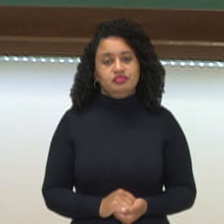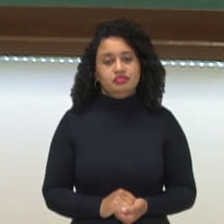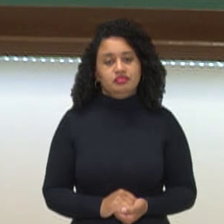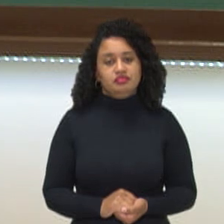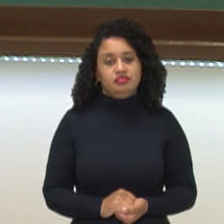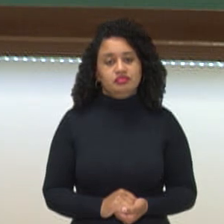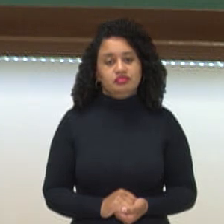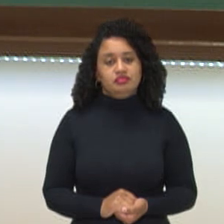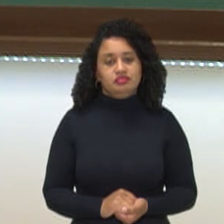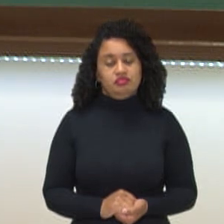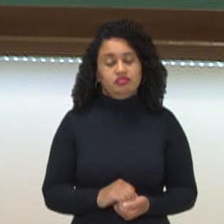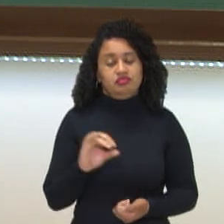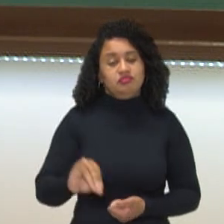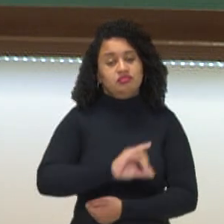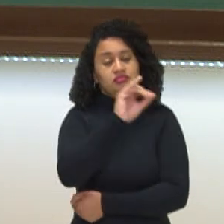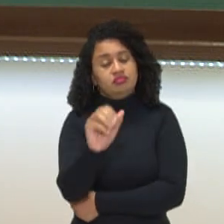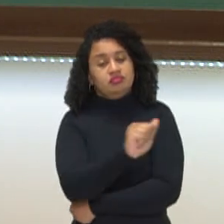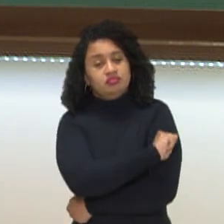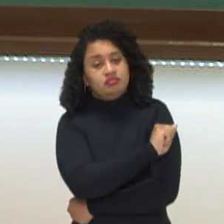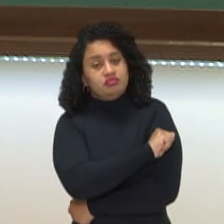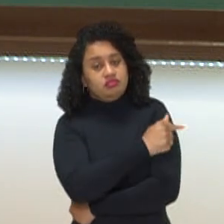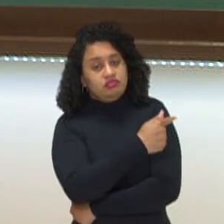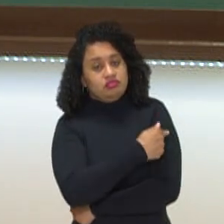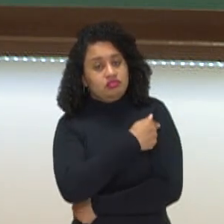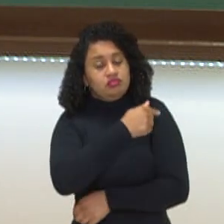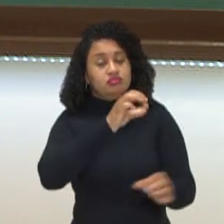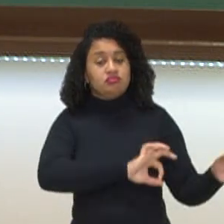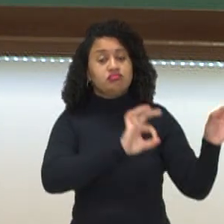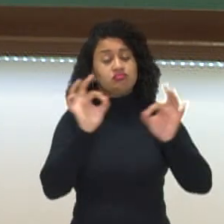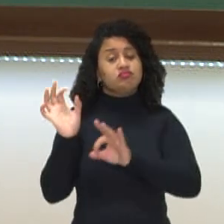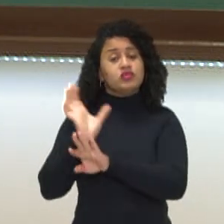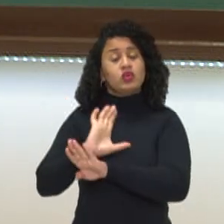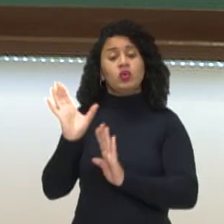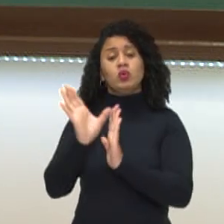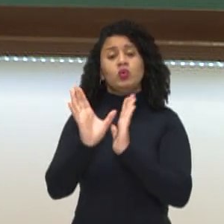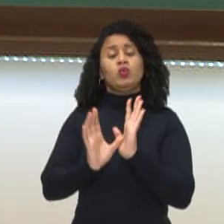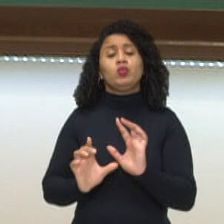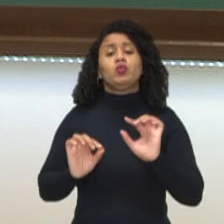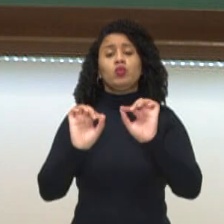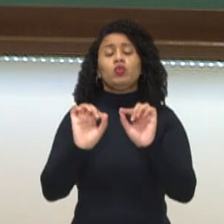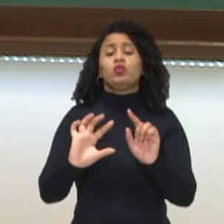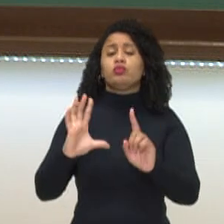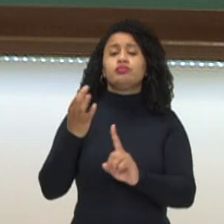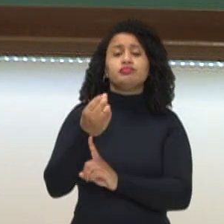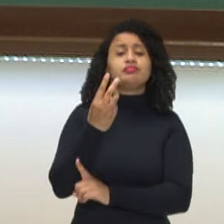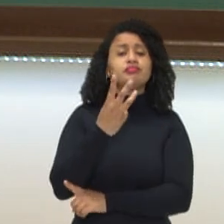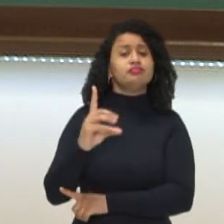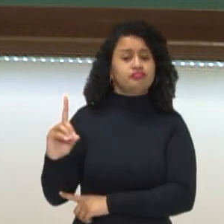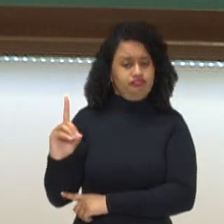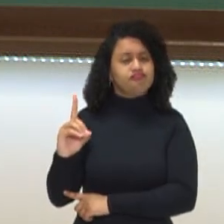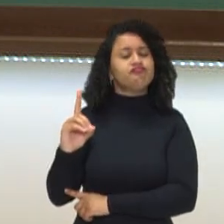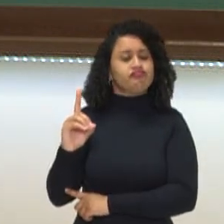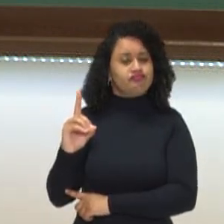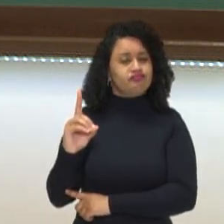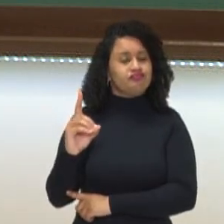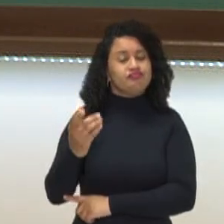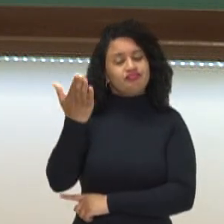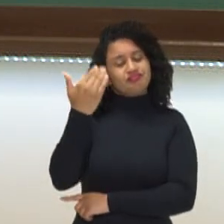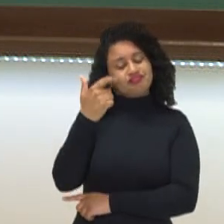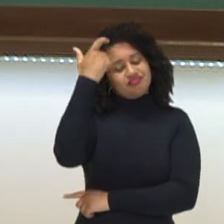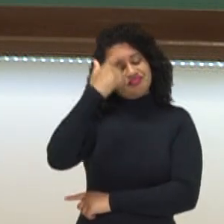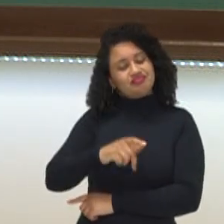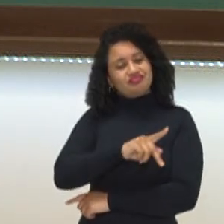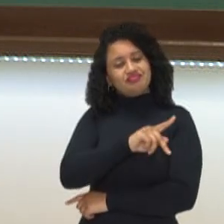Olá, estudantes do sétimo ano! Nesse vídeo nós vamos falar sobre arte tridimensional. Prof.